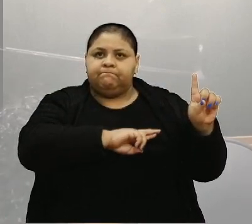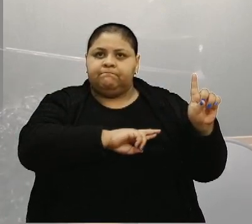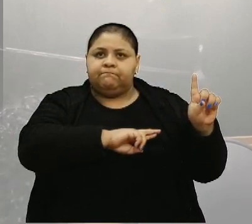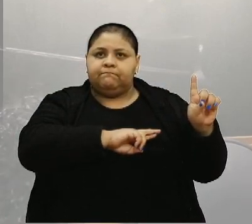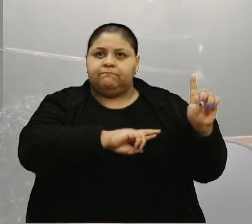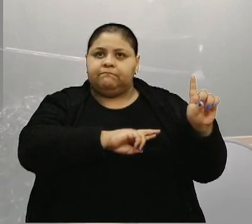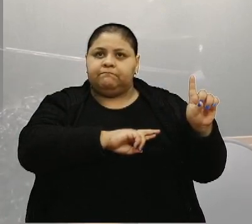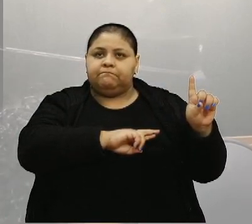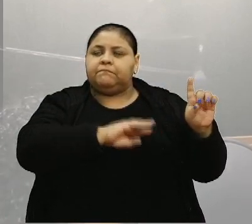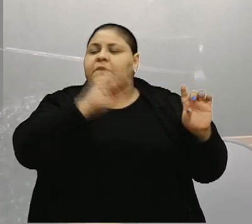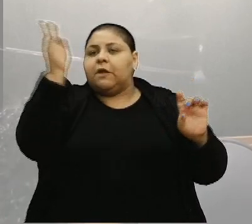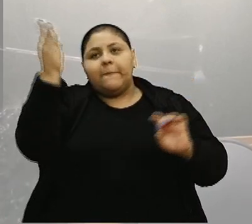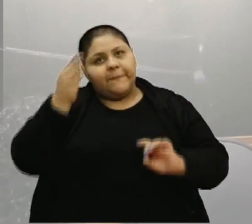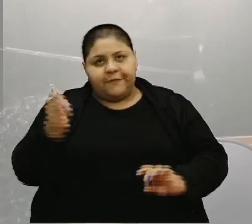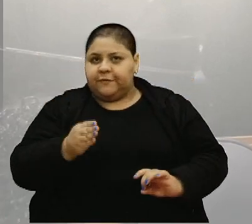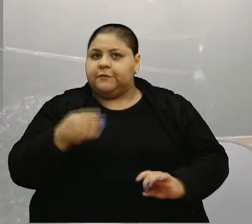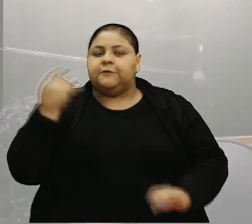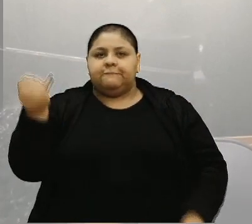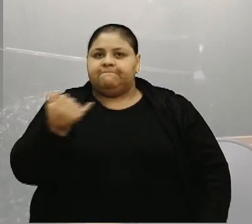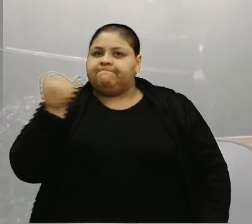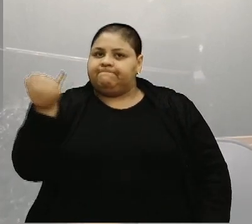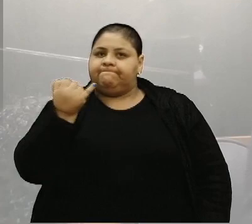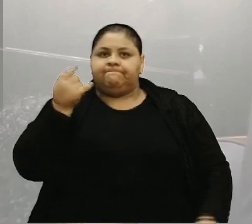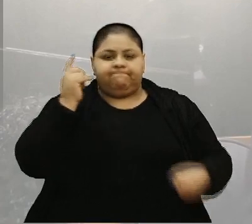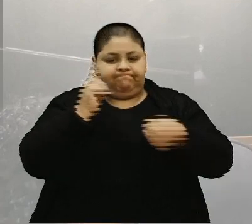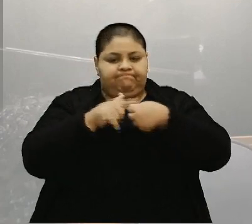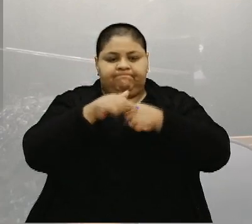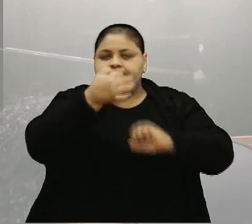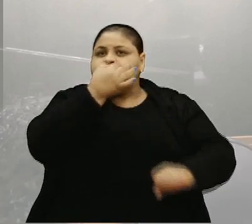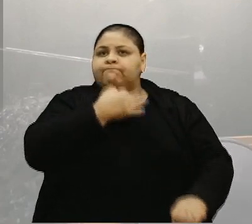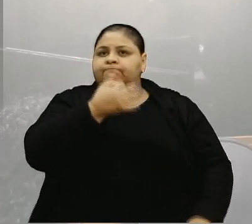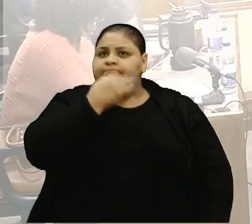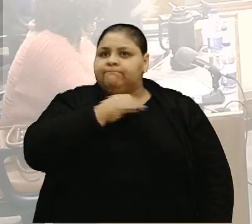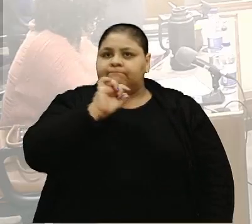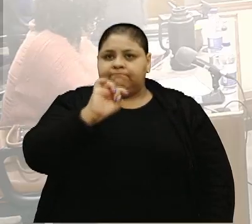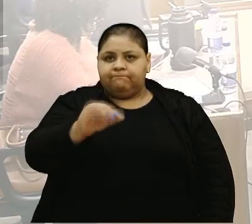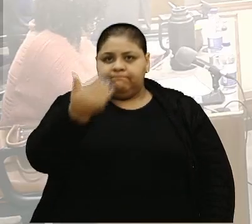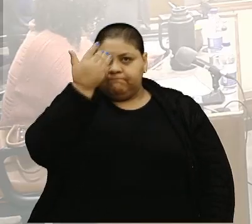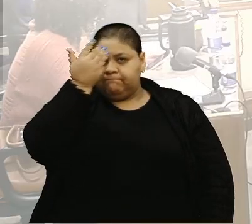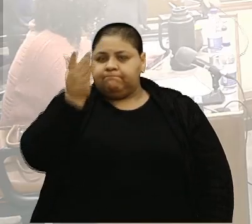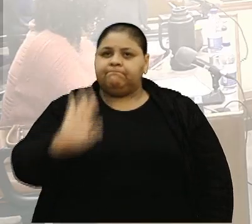brasileira, e que é tão importante na cidade de Caxias do Sul. Era isso, muito obrigado.